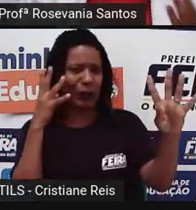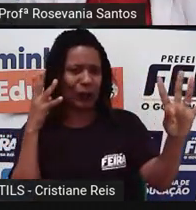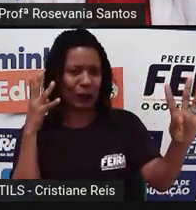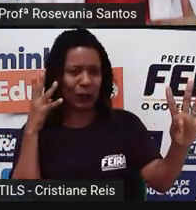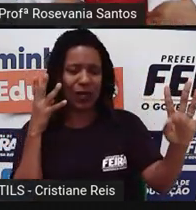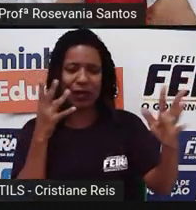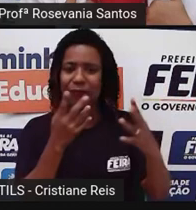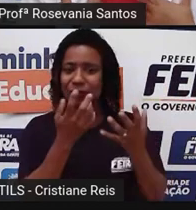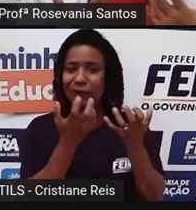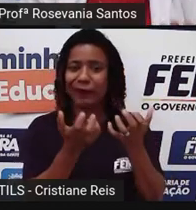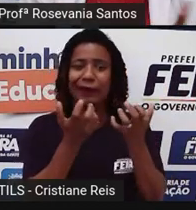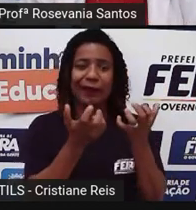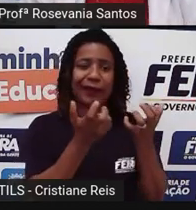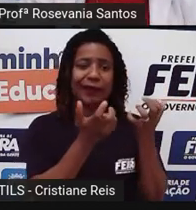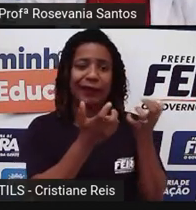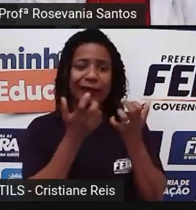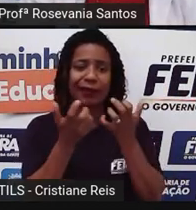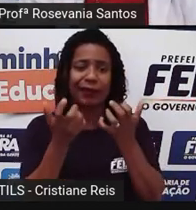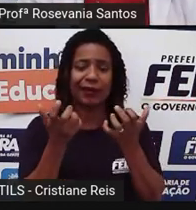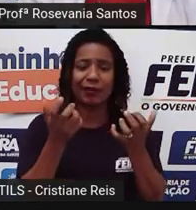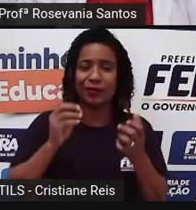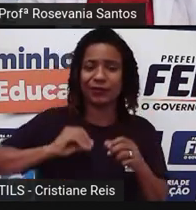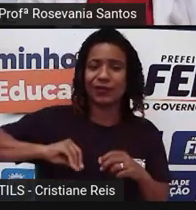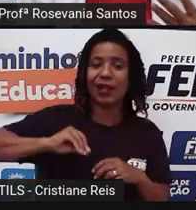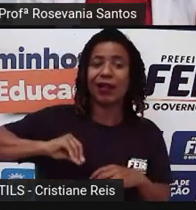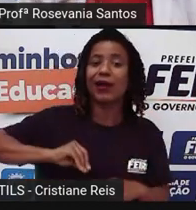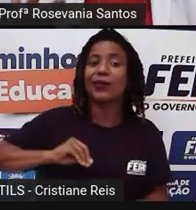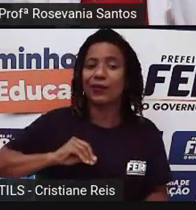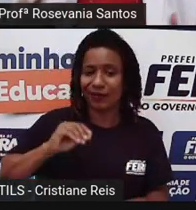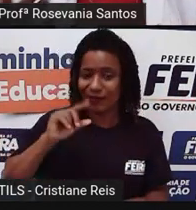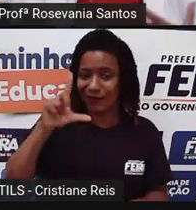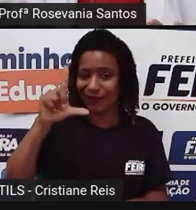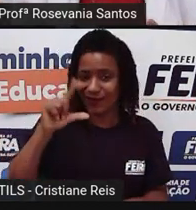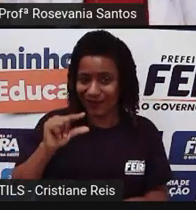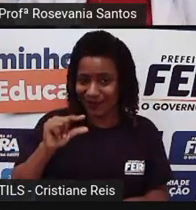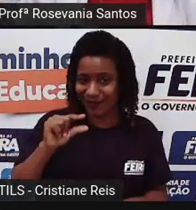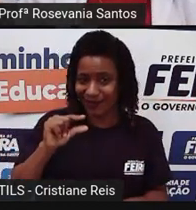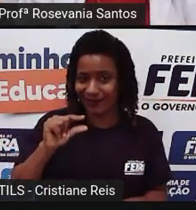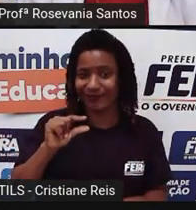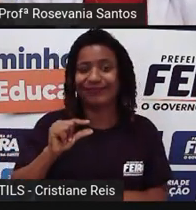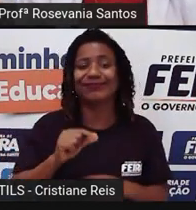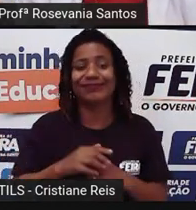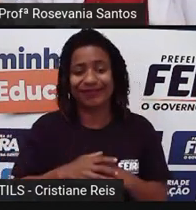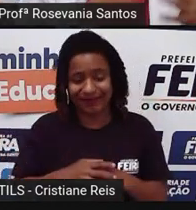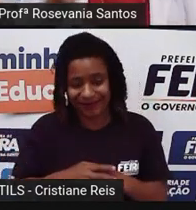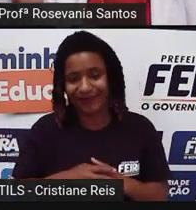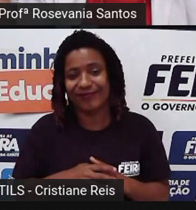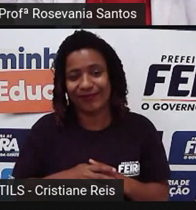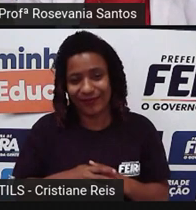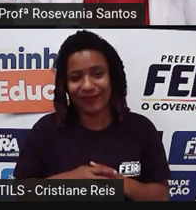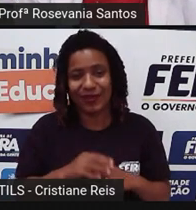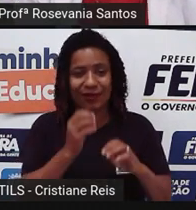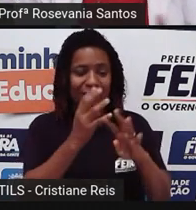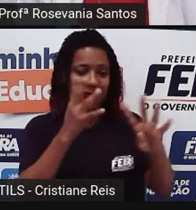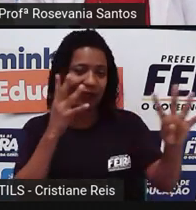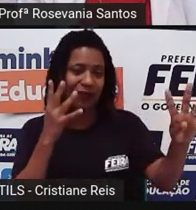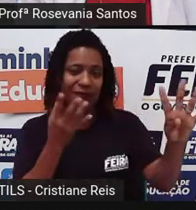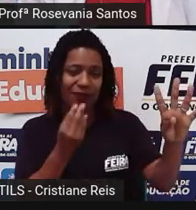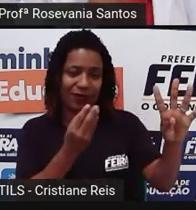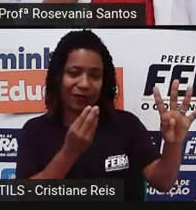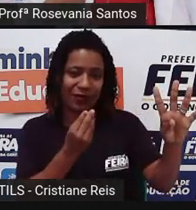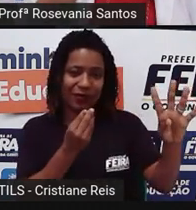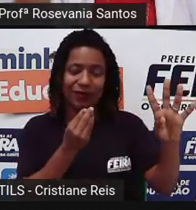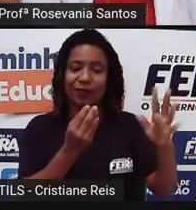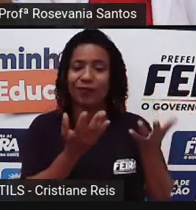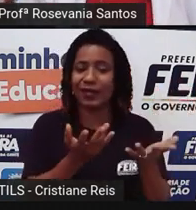Porque tem muita gente que pode oferecer o salário para mim e ainda tem até patrões que chegam para os seus empregados e se você está achando um pouco esse salário, tudo